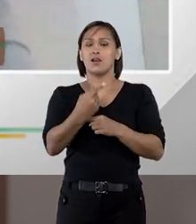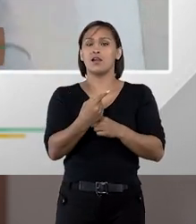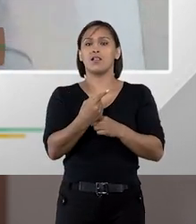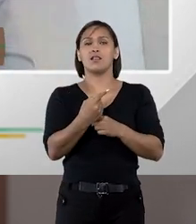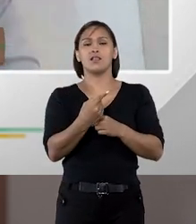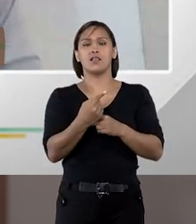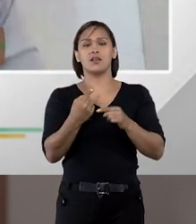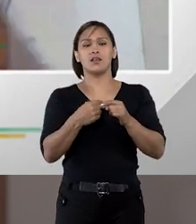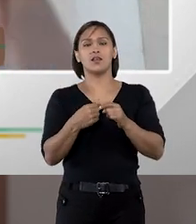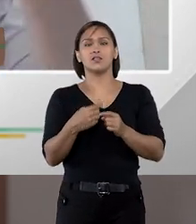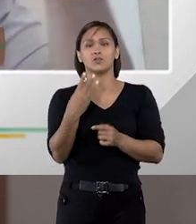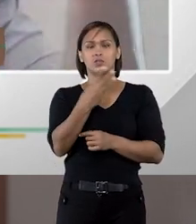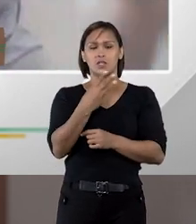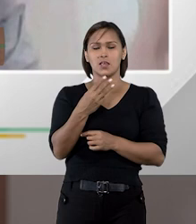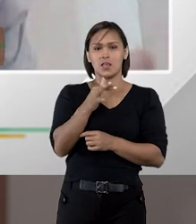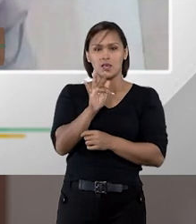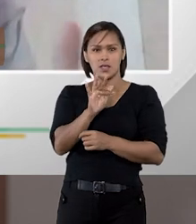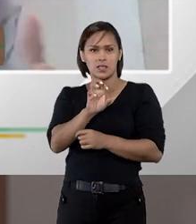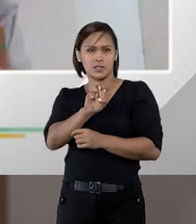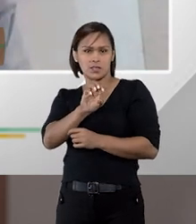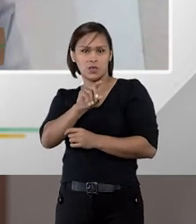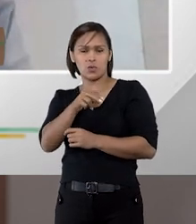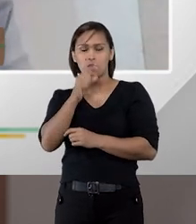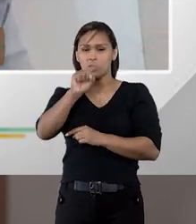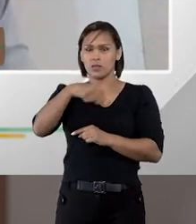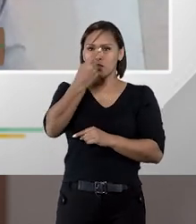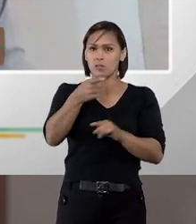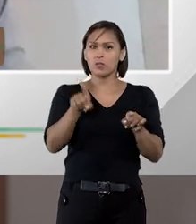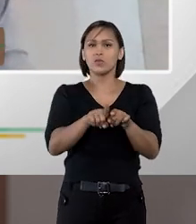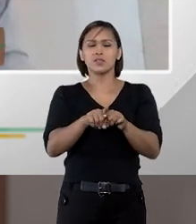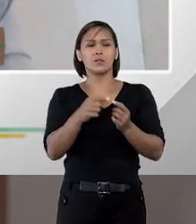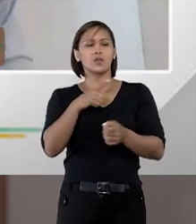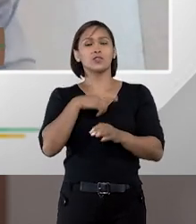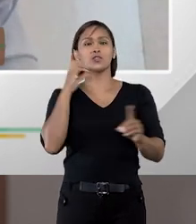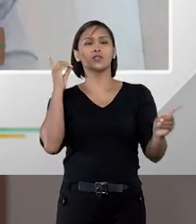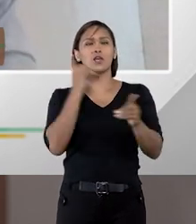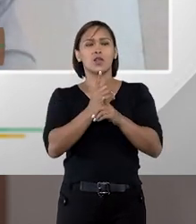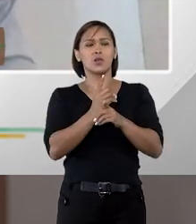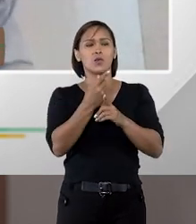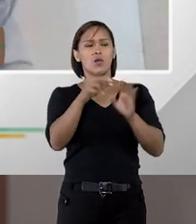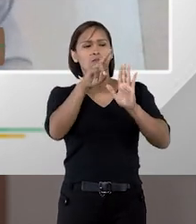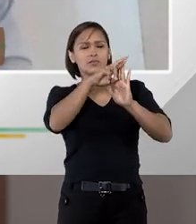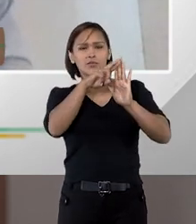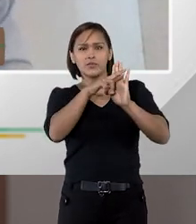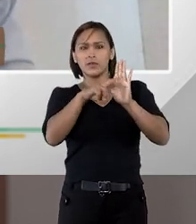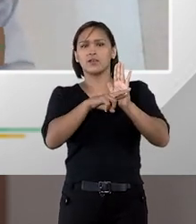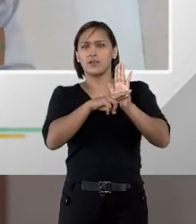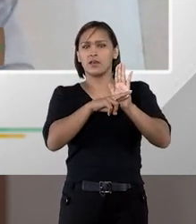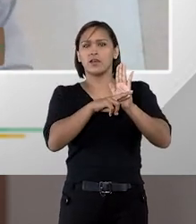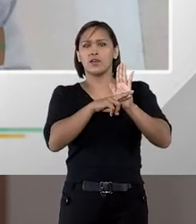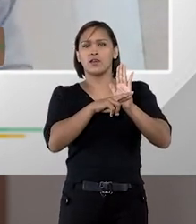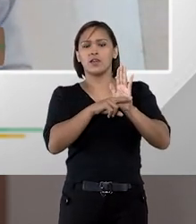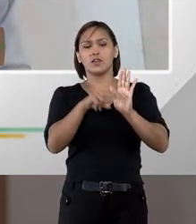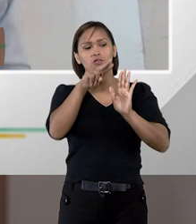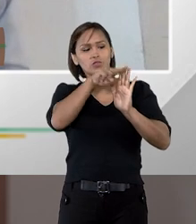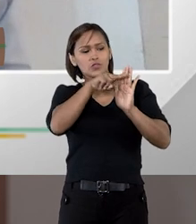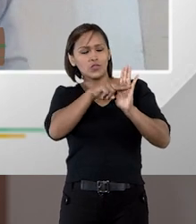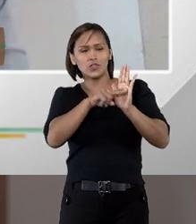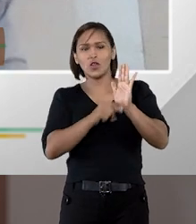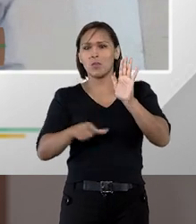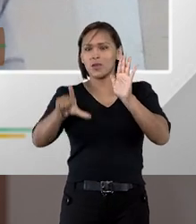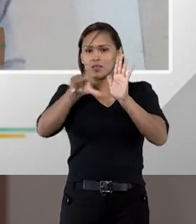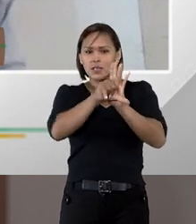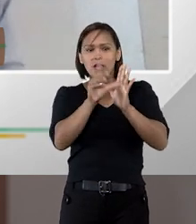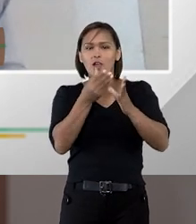das decisões do TCU, além da legislação posterior, a gente ainda encontra regras de normas